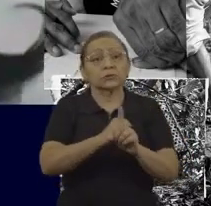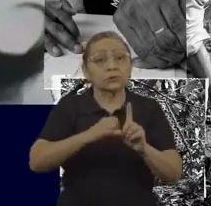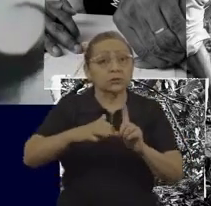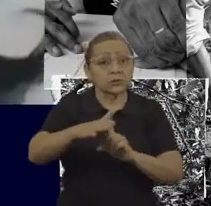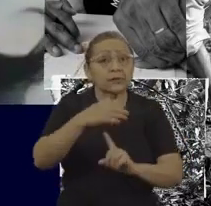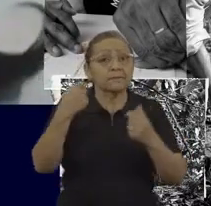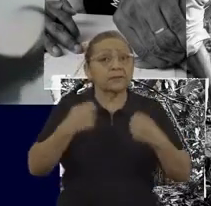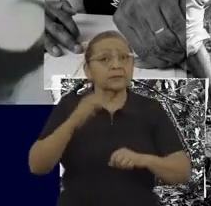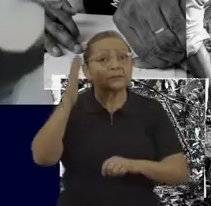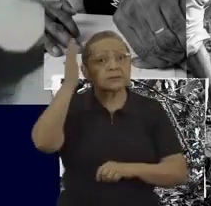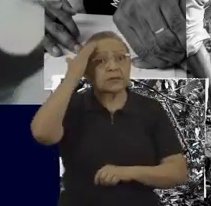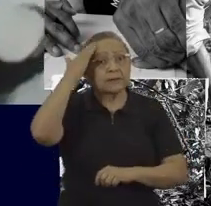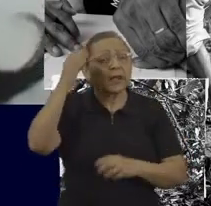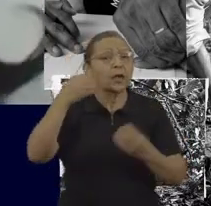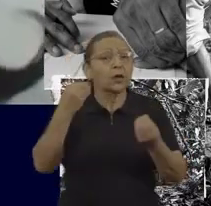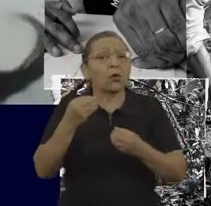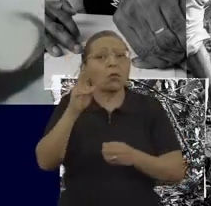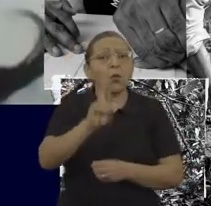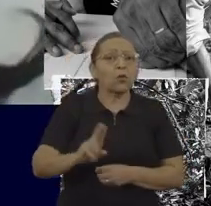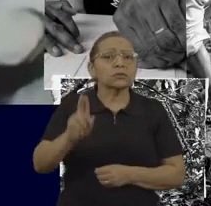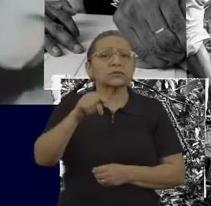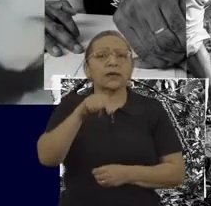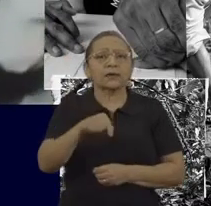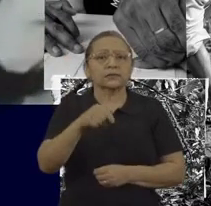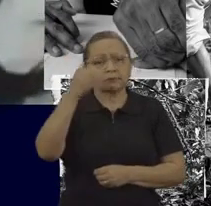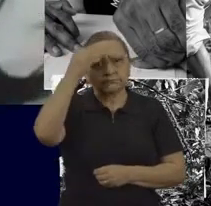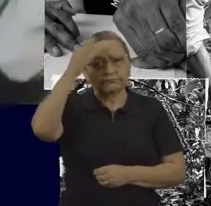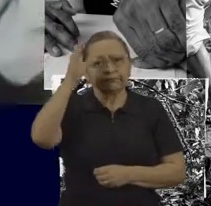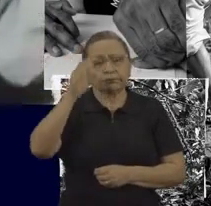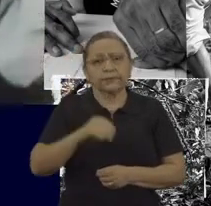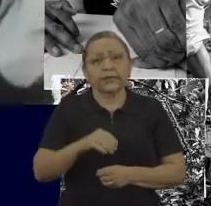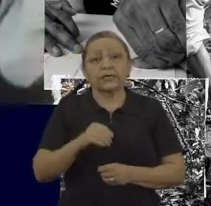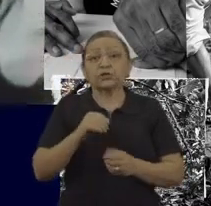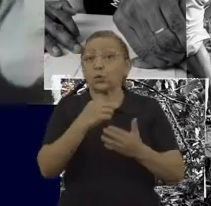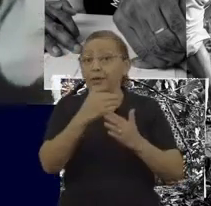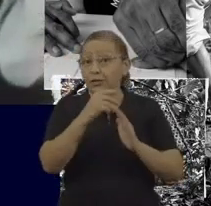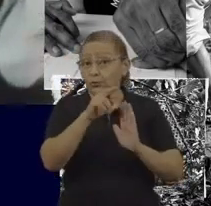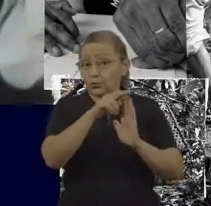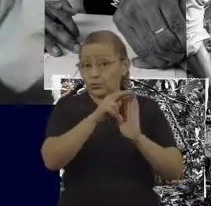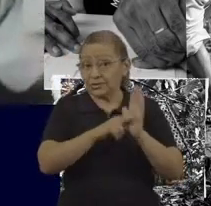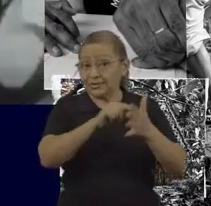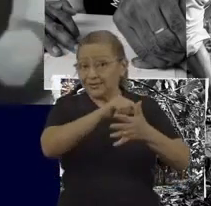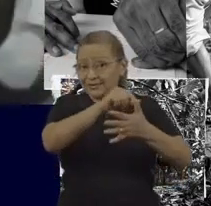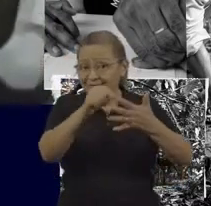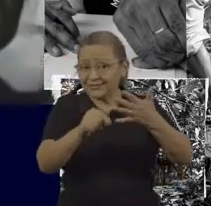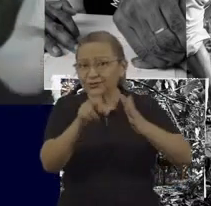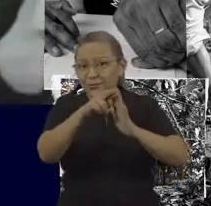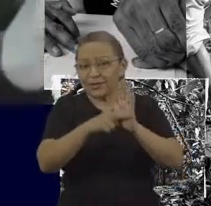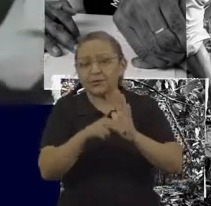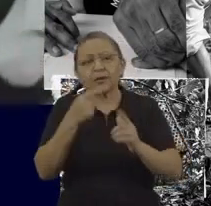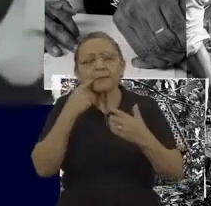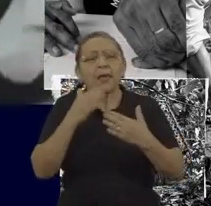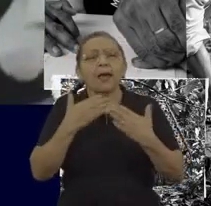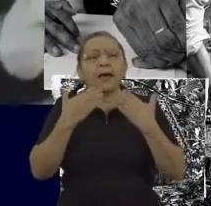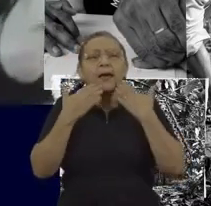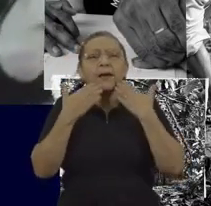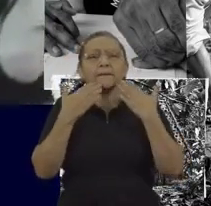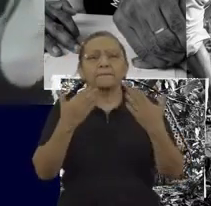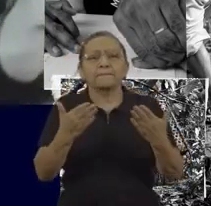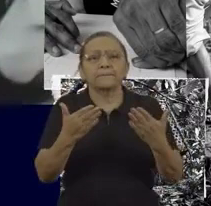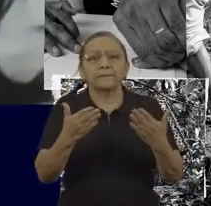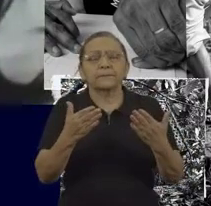disso e poder fazer uso desses instrumentos. Então eu queria poder apresentar um pouco